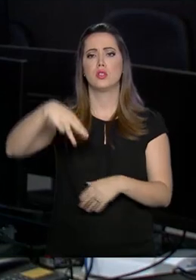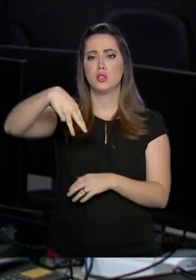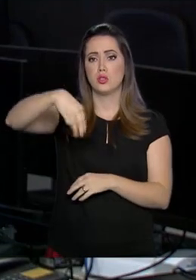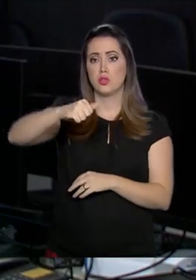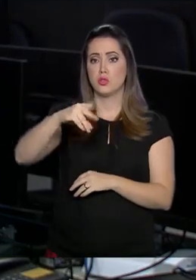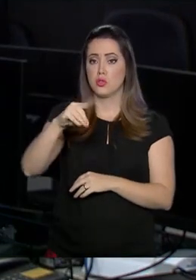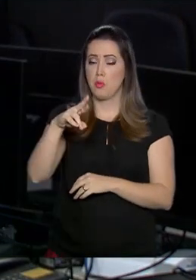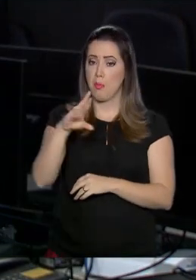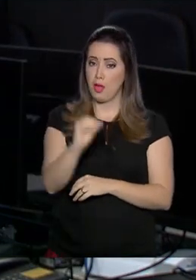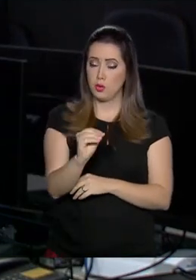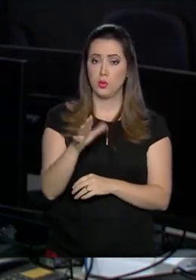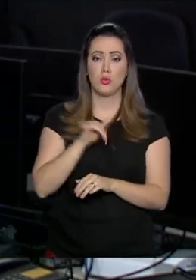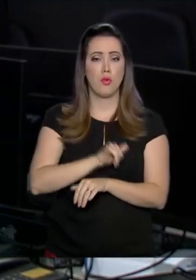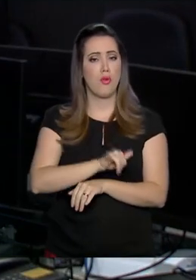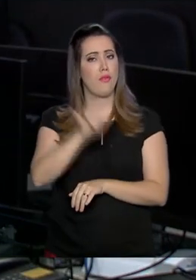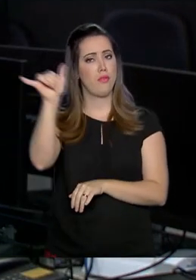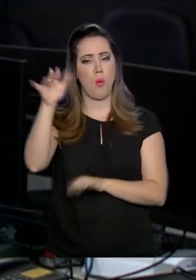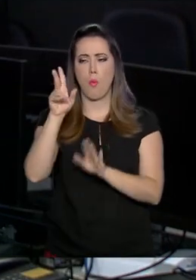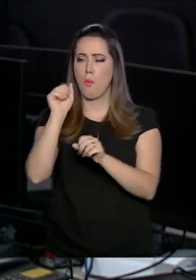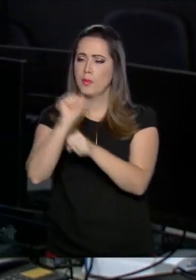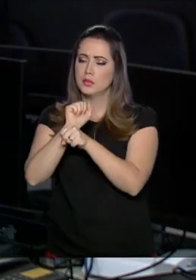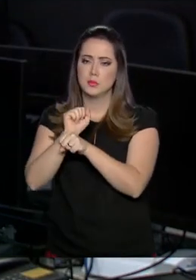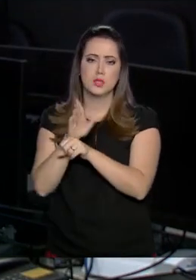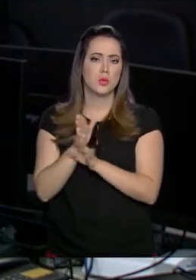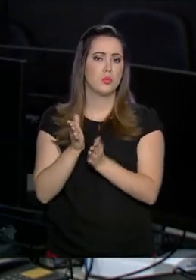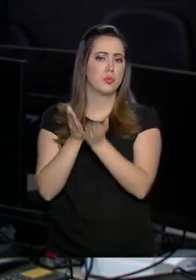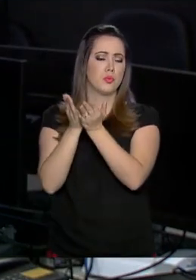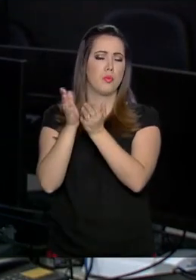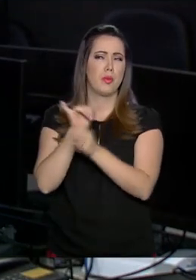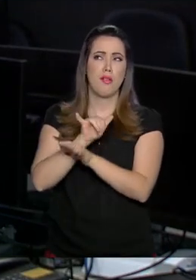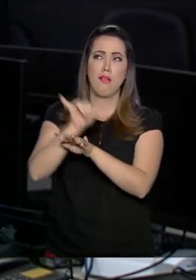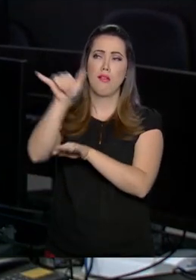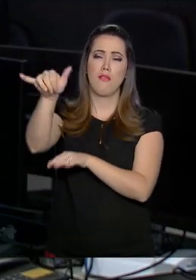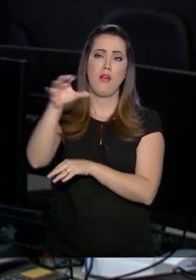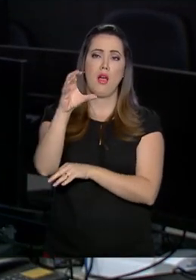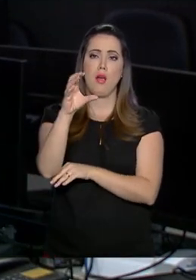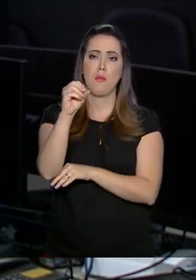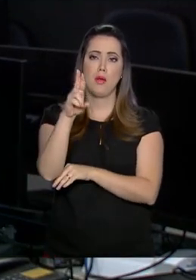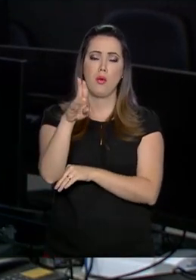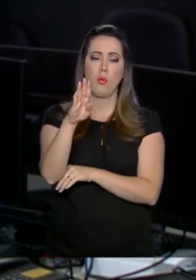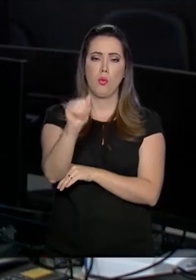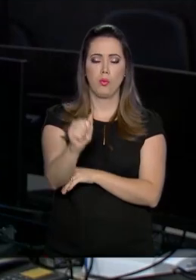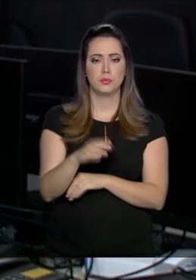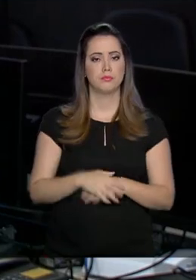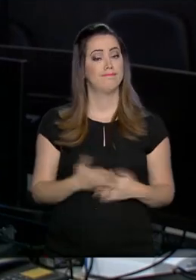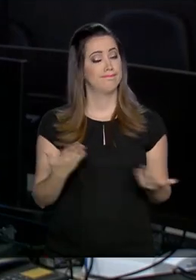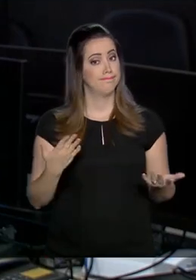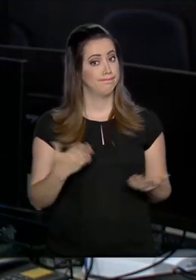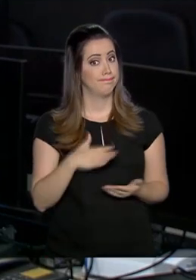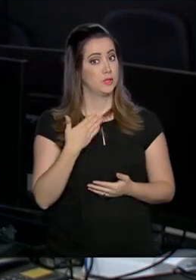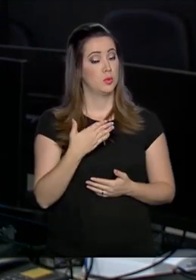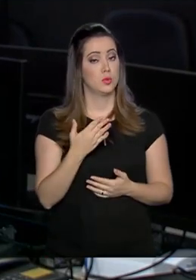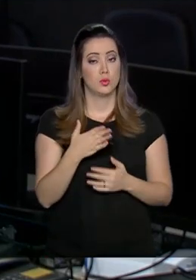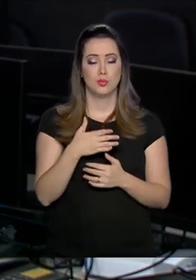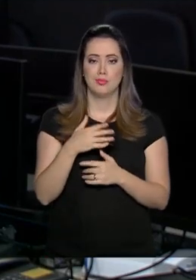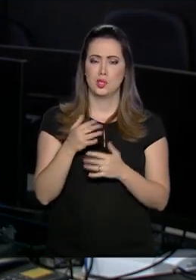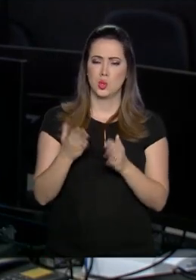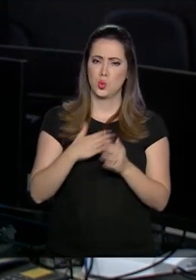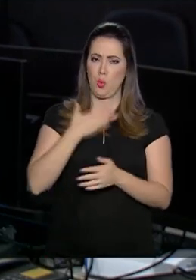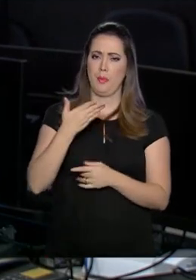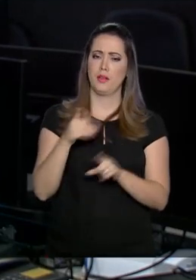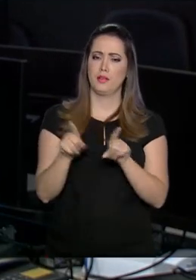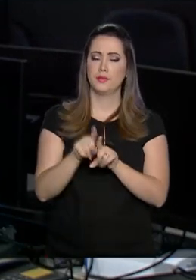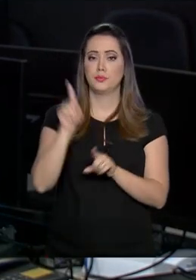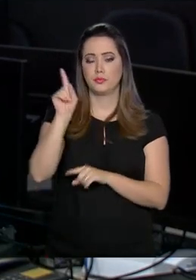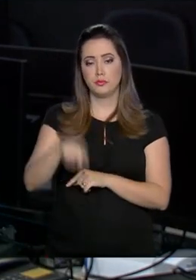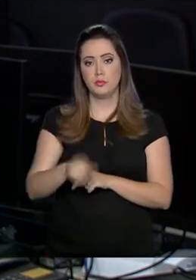para Cuba, o que não foi confirmado. Expôs uma surpresa. O carismático líder Leopoldo Lopes, libertado